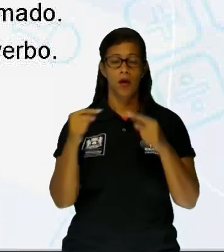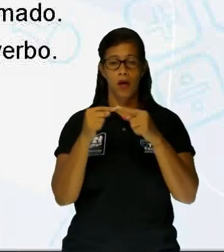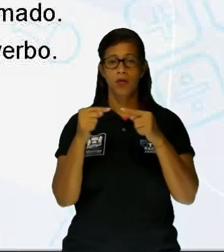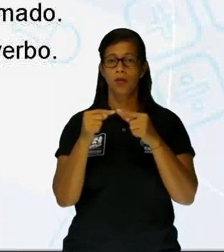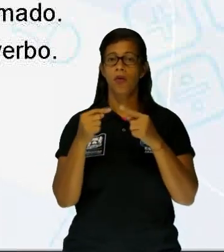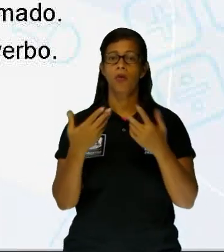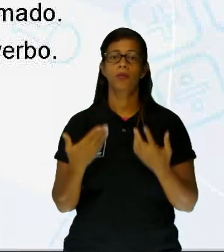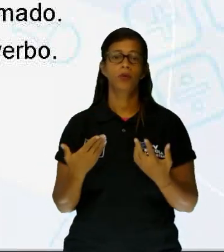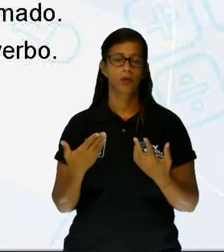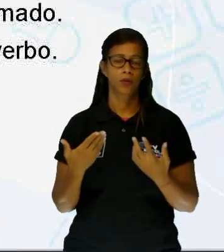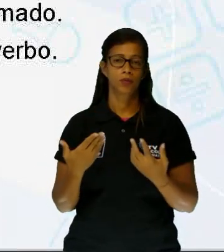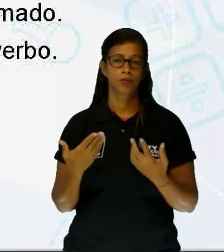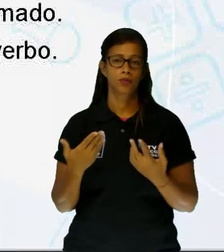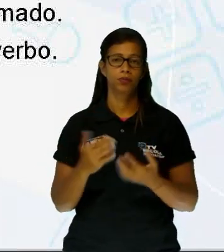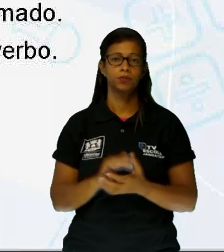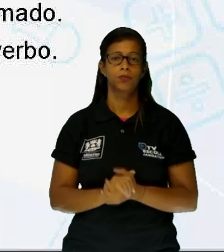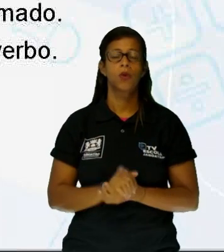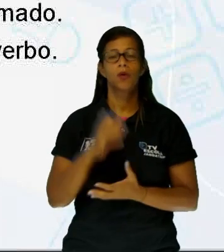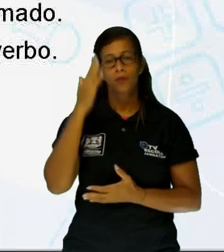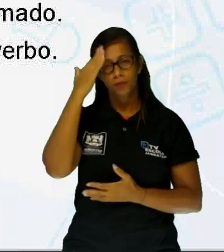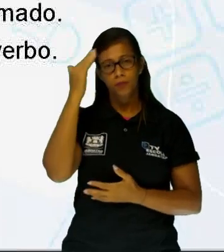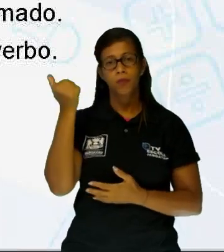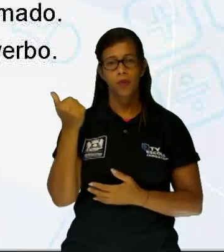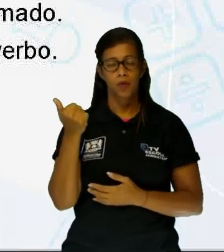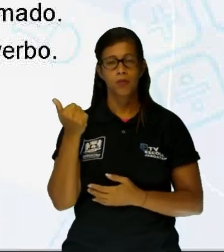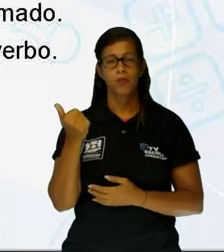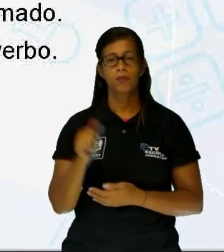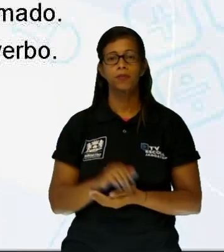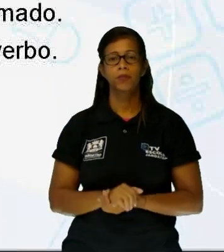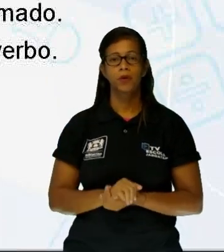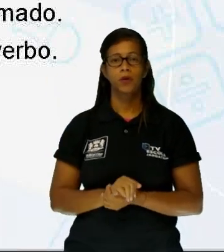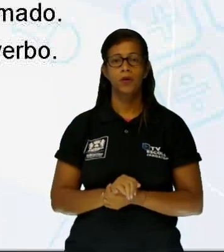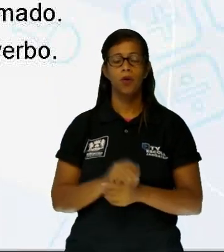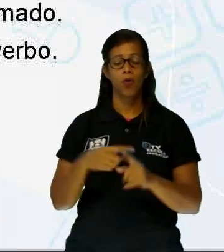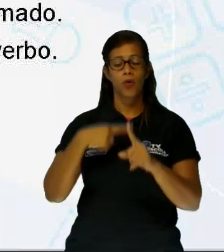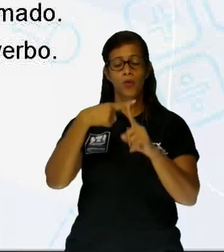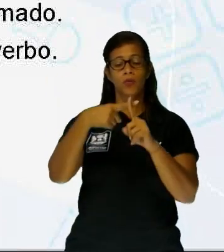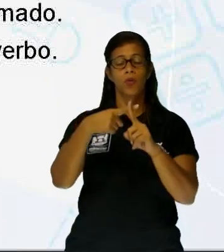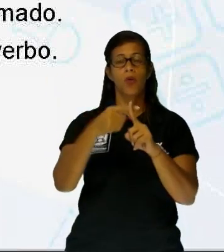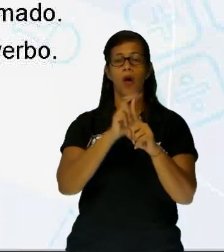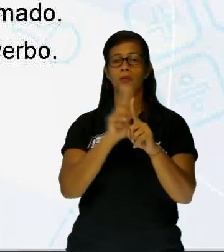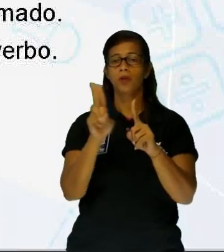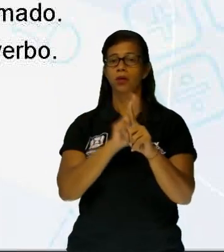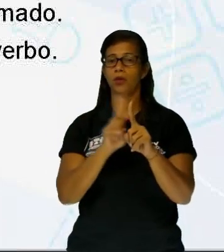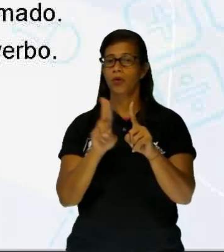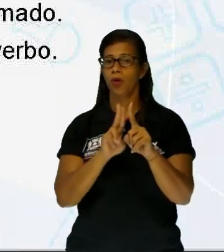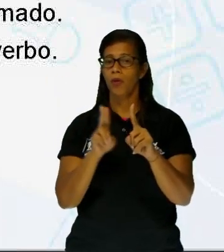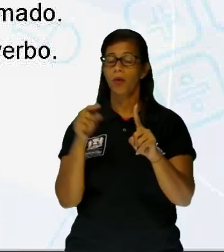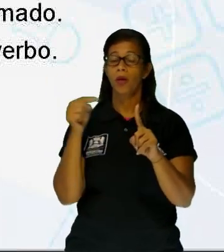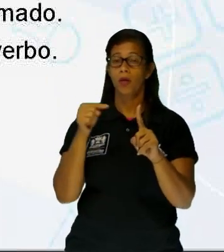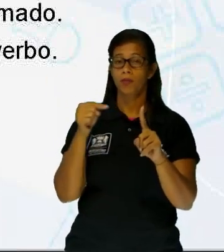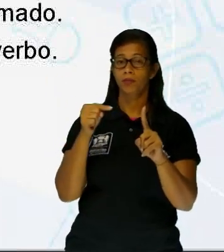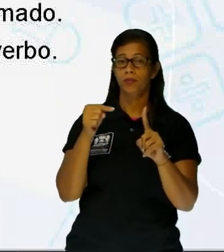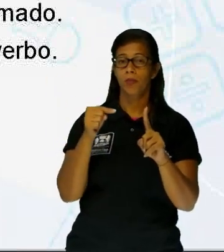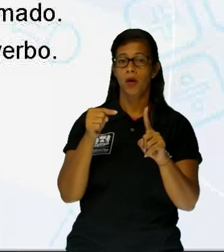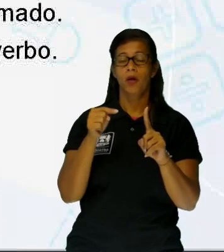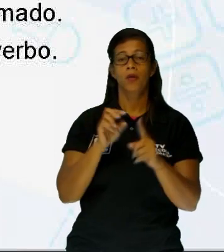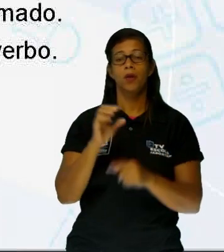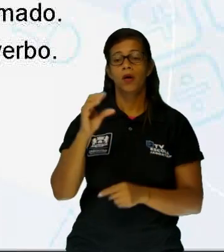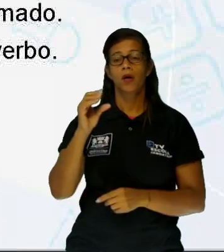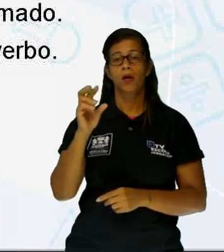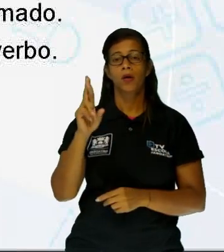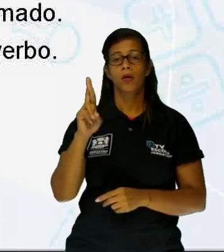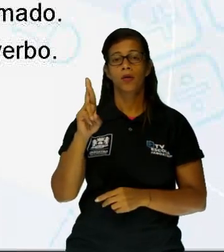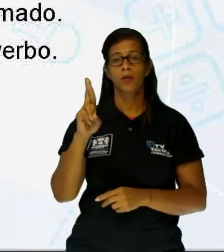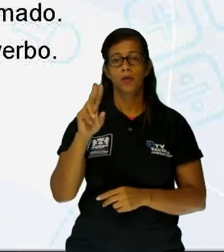adornos e nomes. A gente sabe que sem adornos e nomes se relacionam com a palavra cruzes, que não é verbo. A palavra cruzes, ela é substantivo,